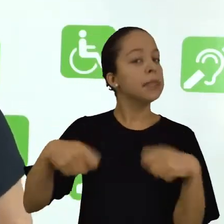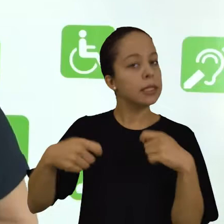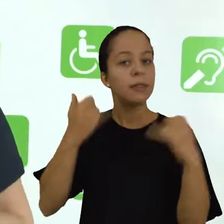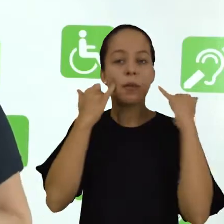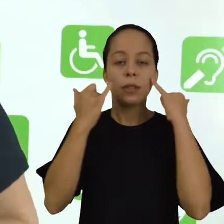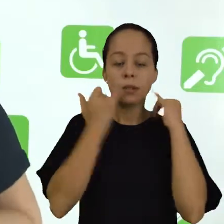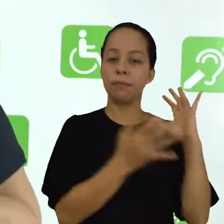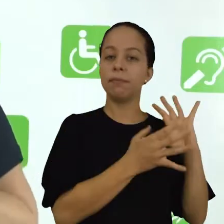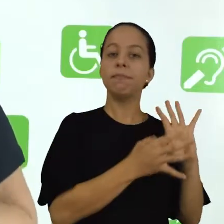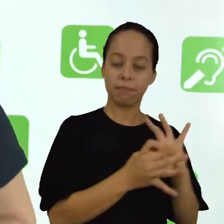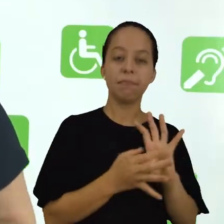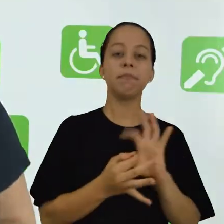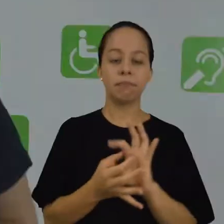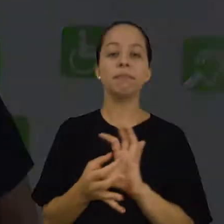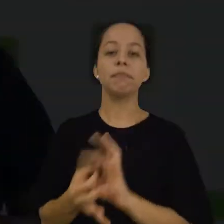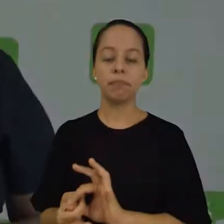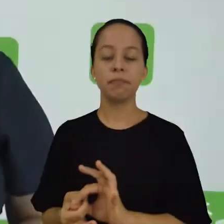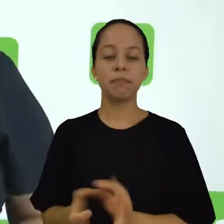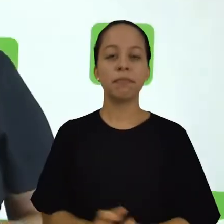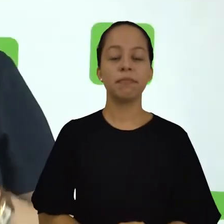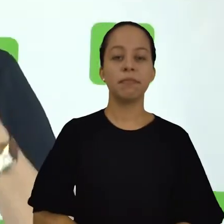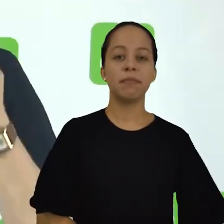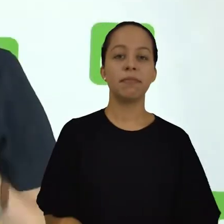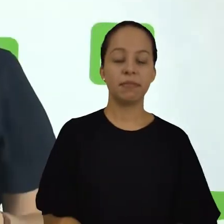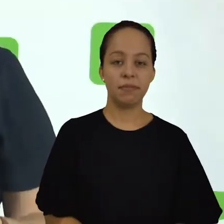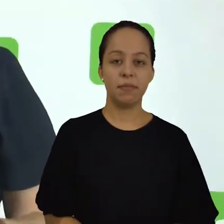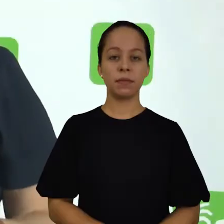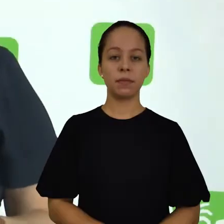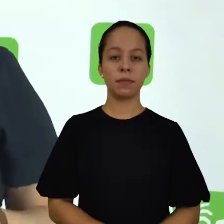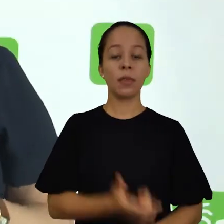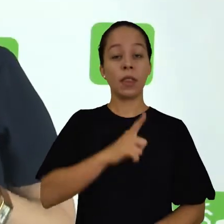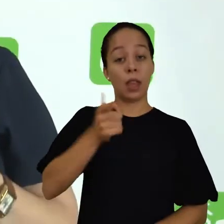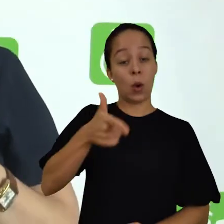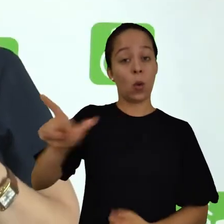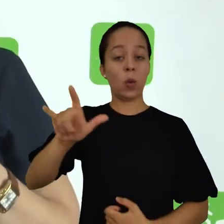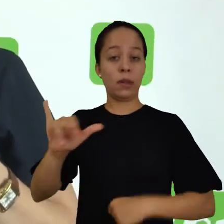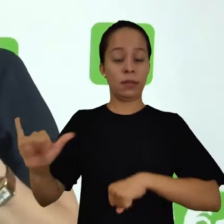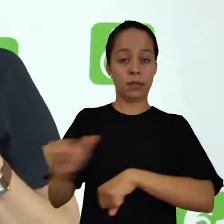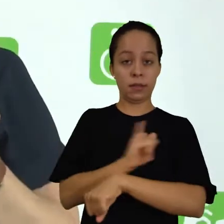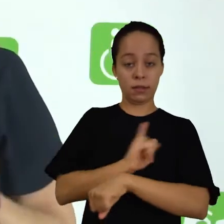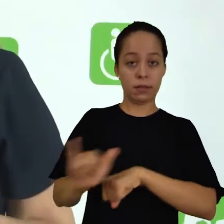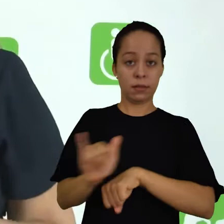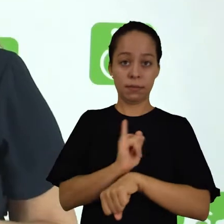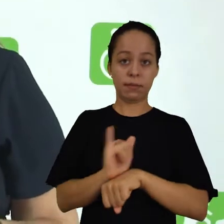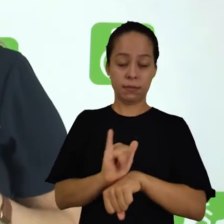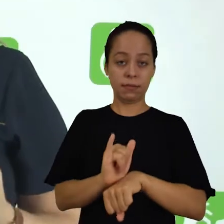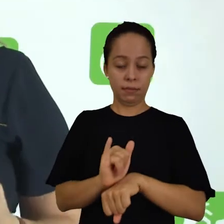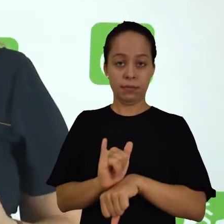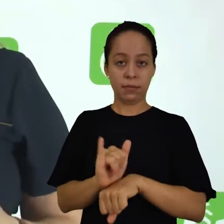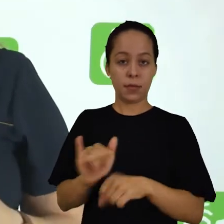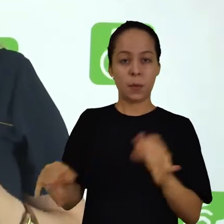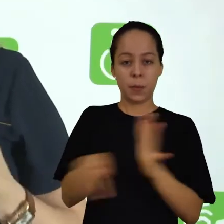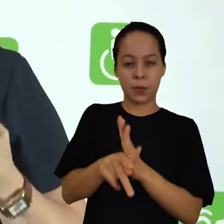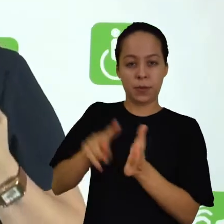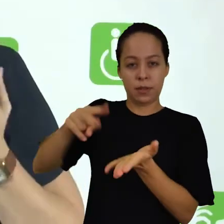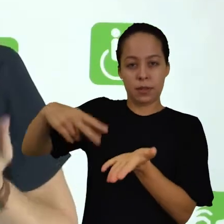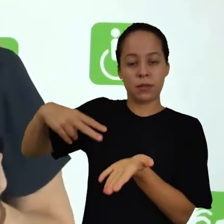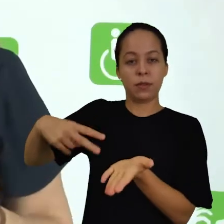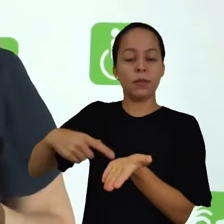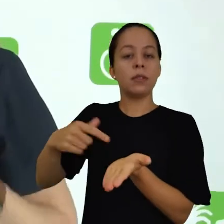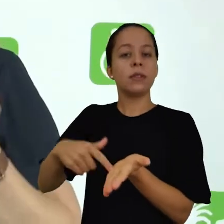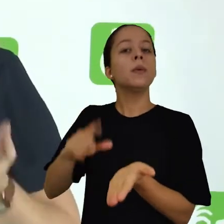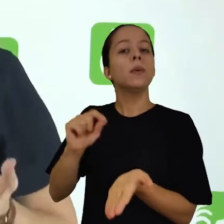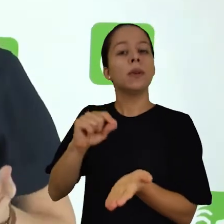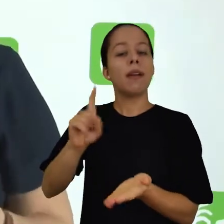lógico entre as informações. uma outra estratégia de leitura seria a